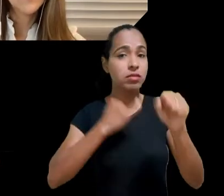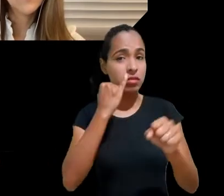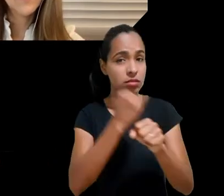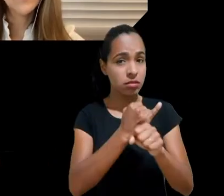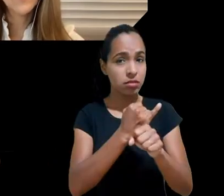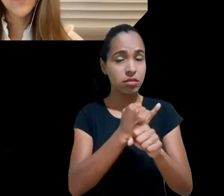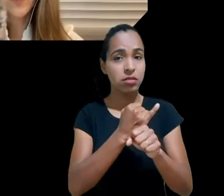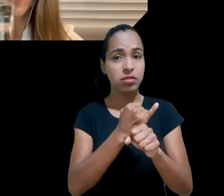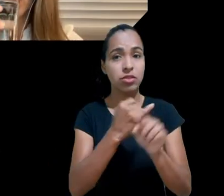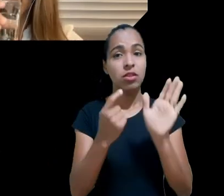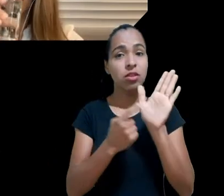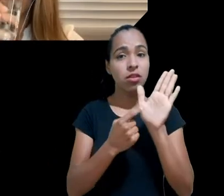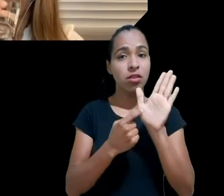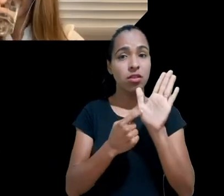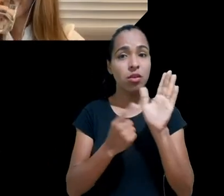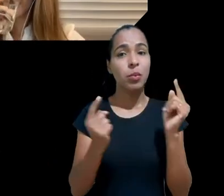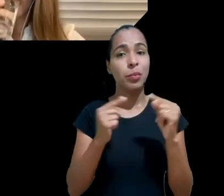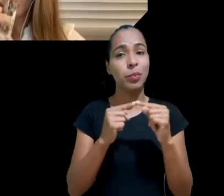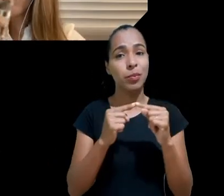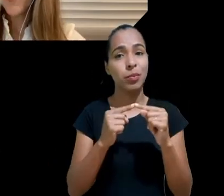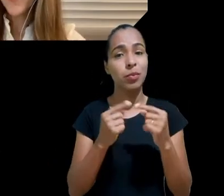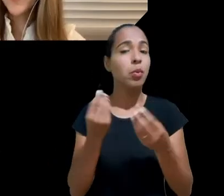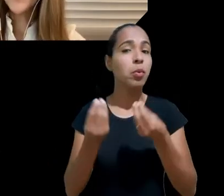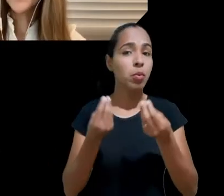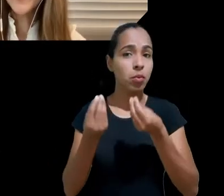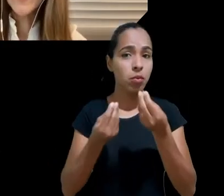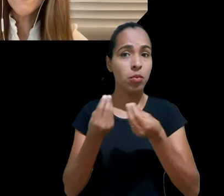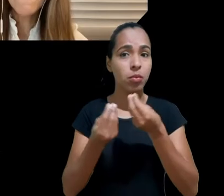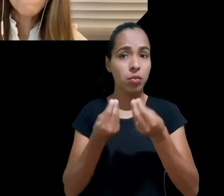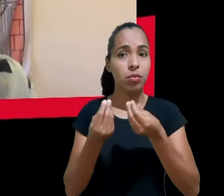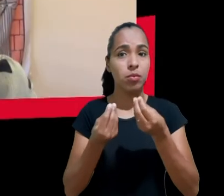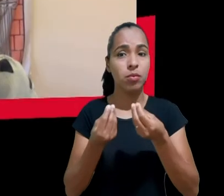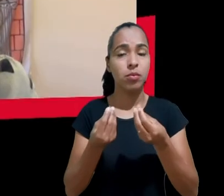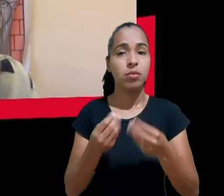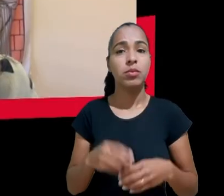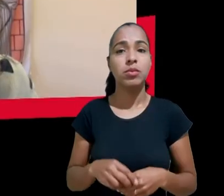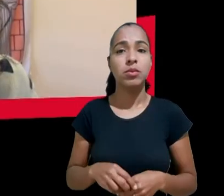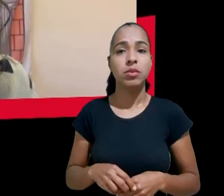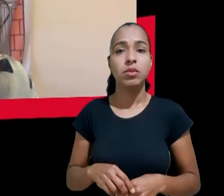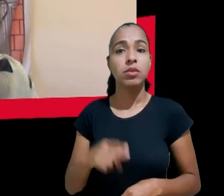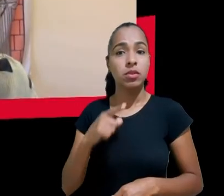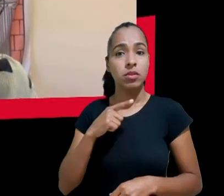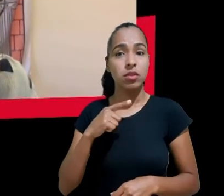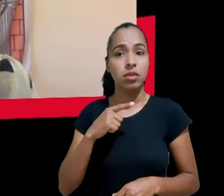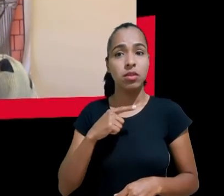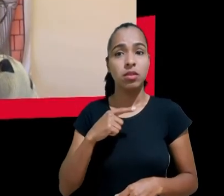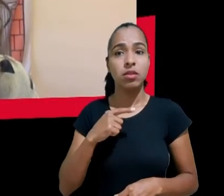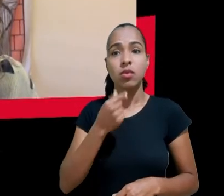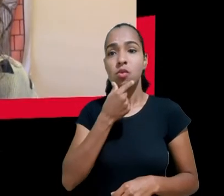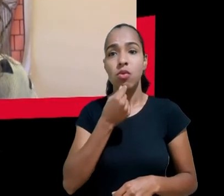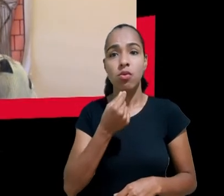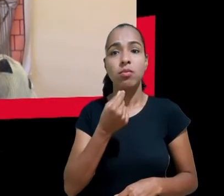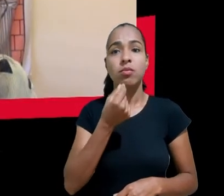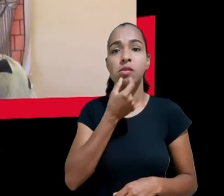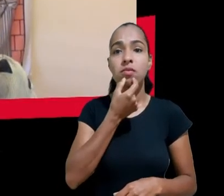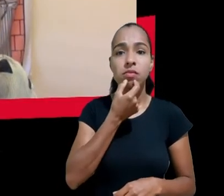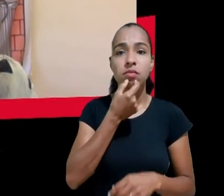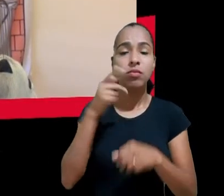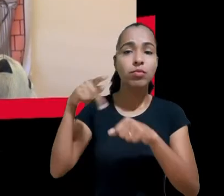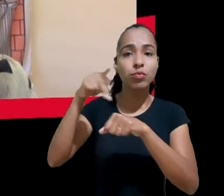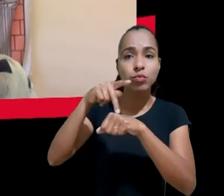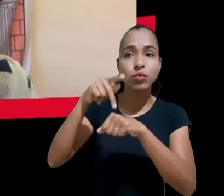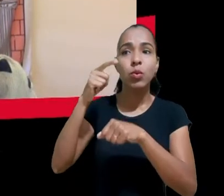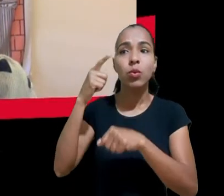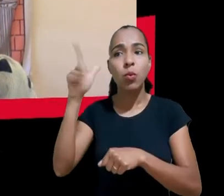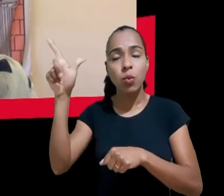sustentada por dois grandes autores, o Tim Berners-Lee e o John Perry Barlow, que foram os grandes desenvolvedores